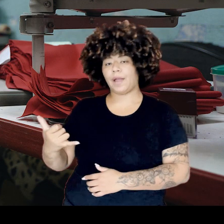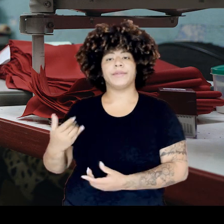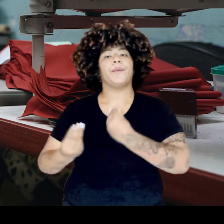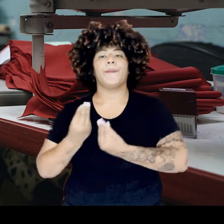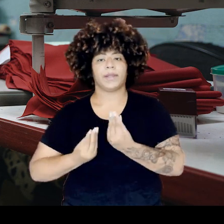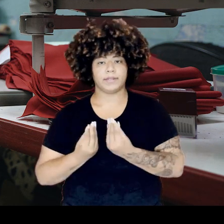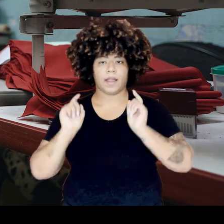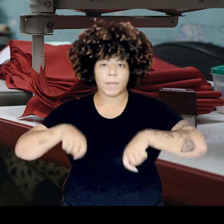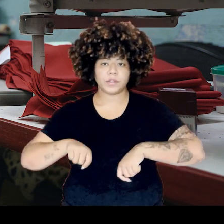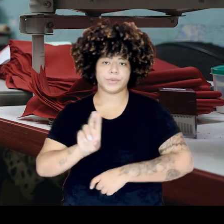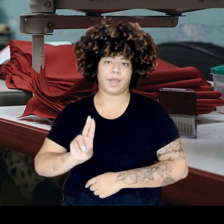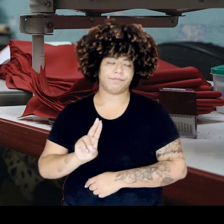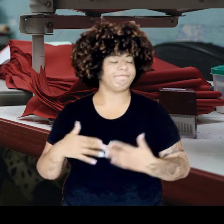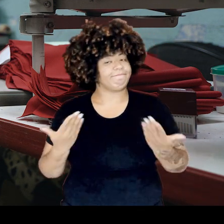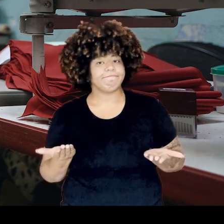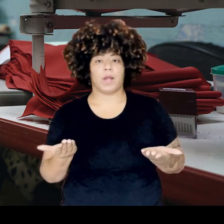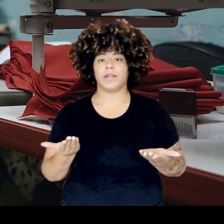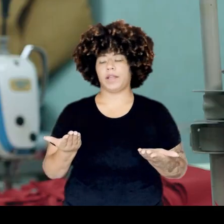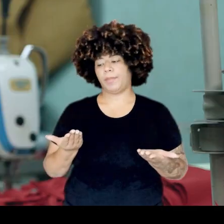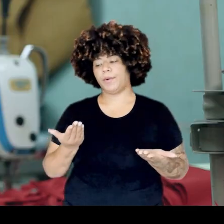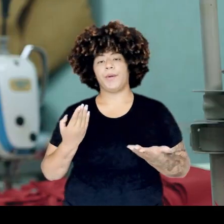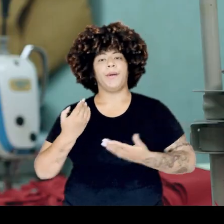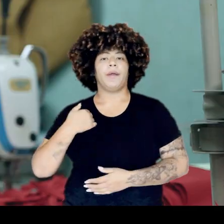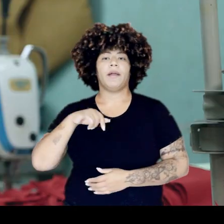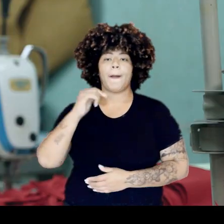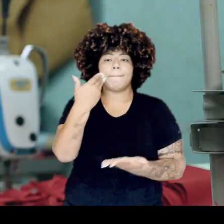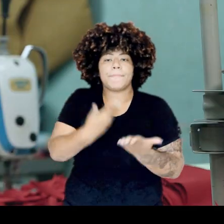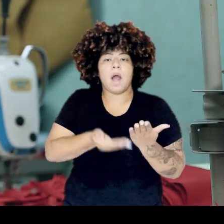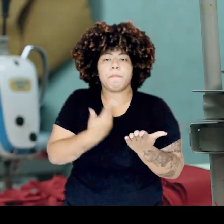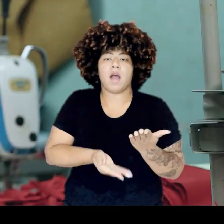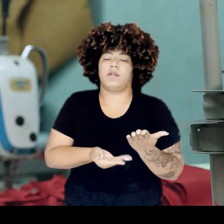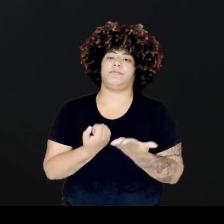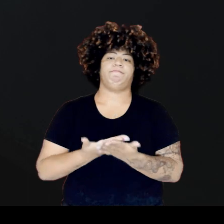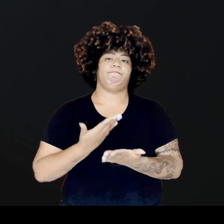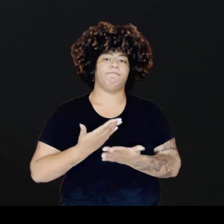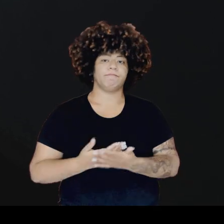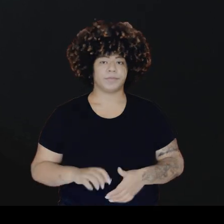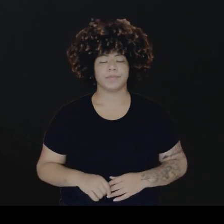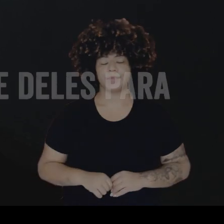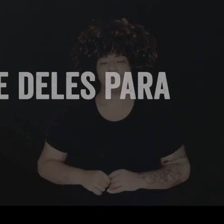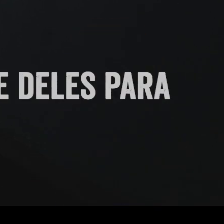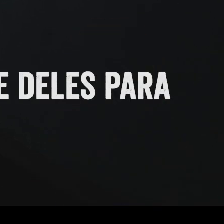em casa e não tinha condições de entrar online. Então, eles não aprenderam nada, não passaram aulas.